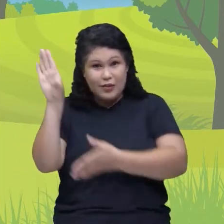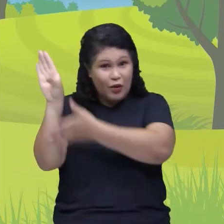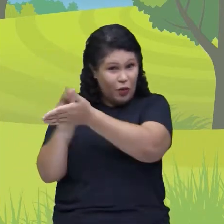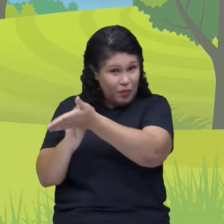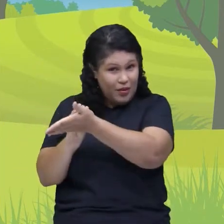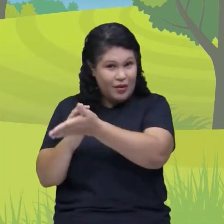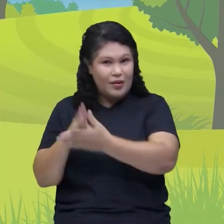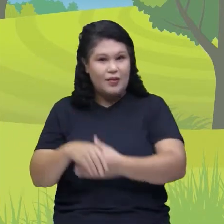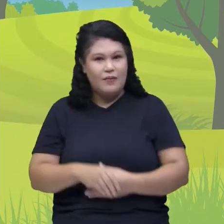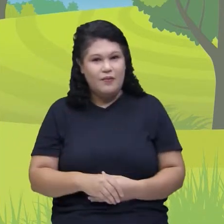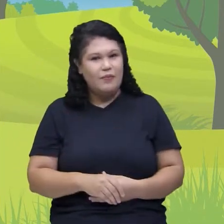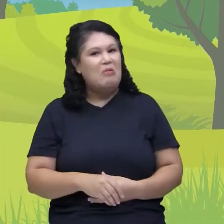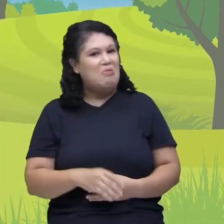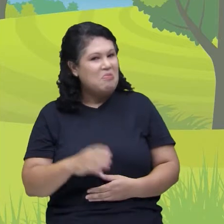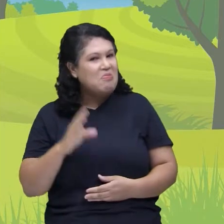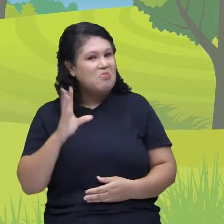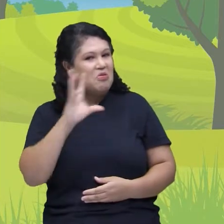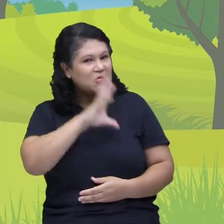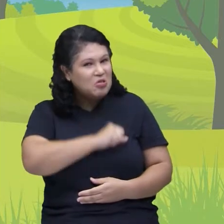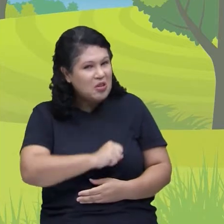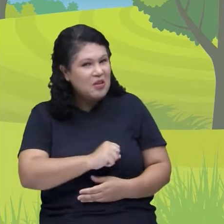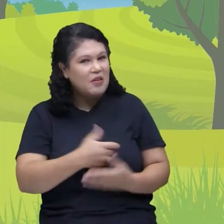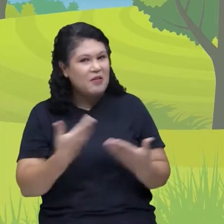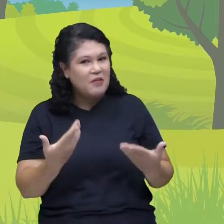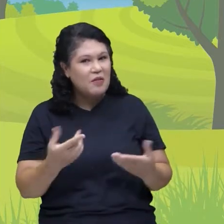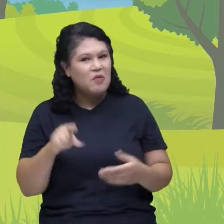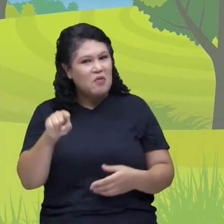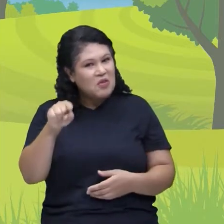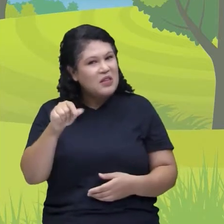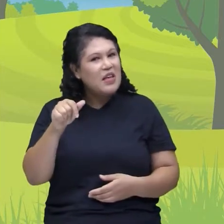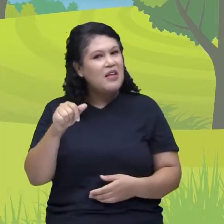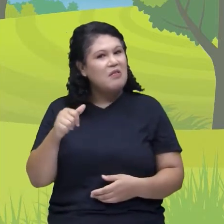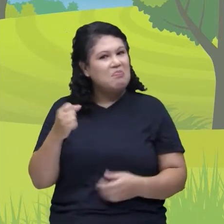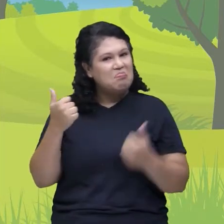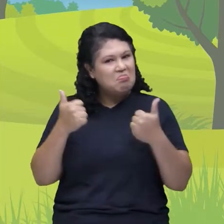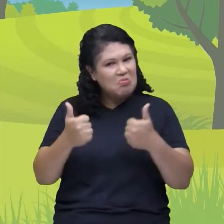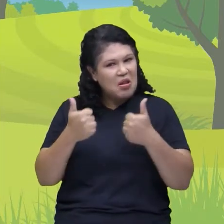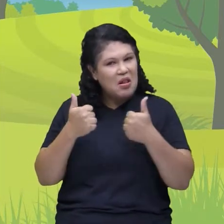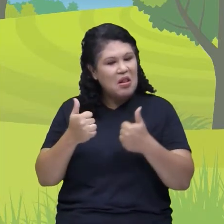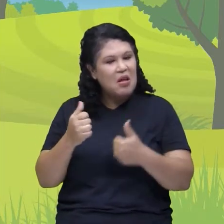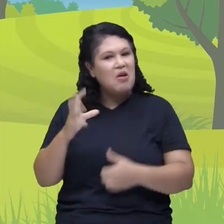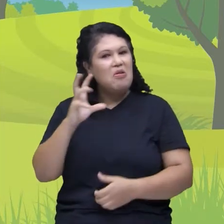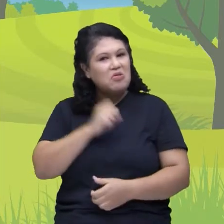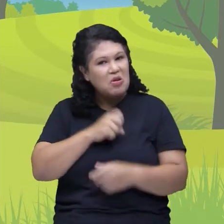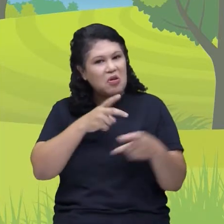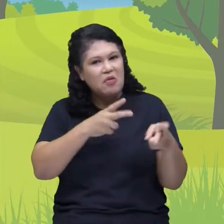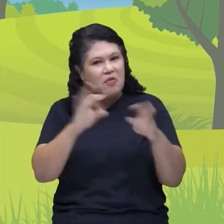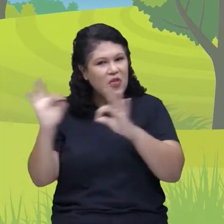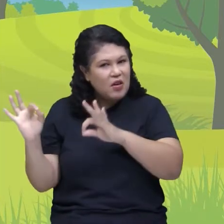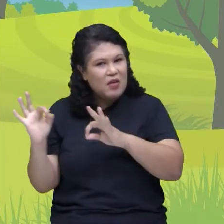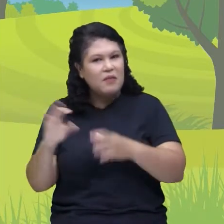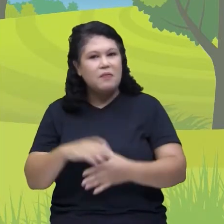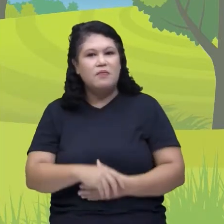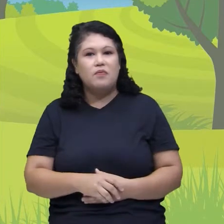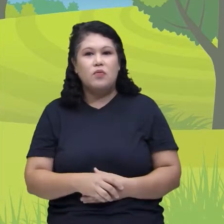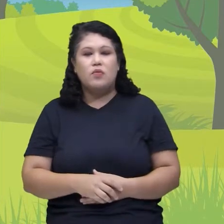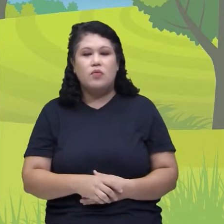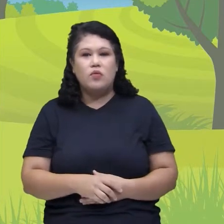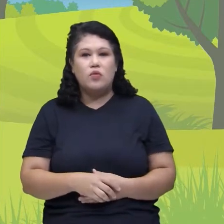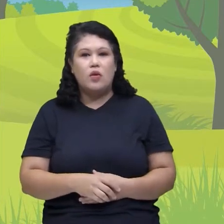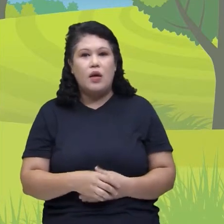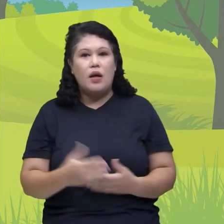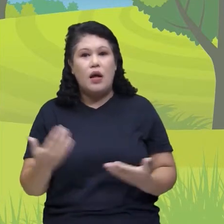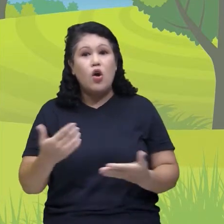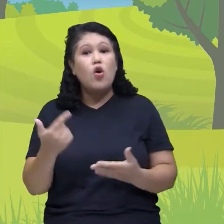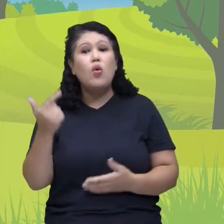Isso! Tô gostando, hein? Olha, Márcio tá fazendo direitinho. Tô te acompanhando daqui, hein? Vamos lá, vamos lá. Agora eu quero ver o